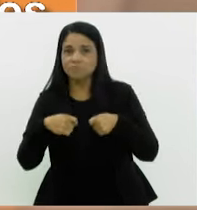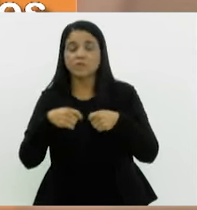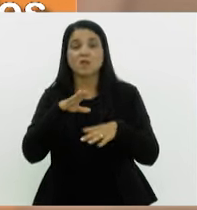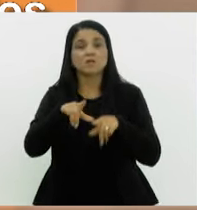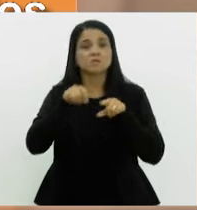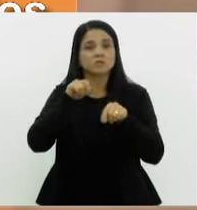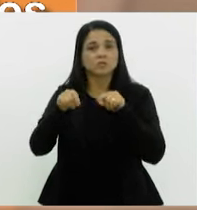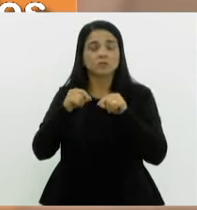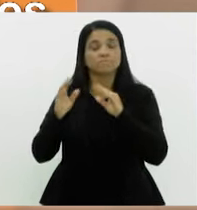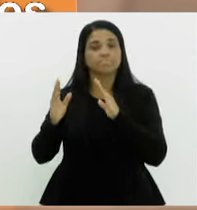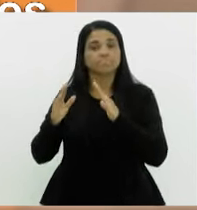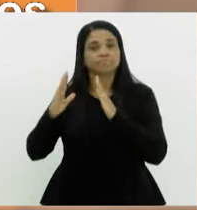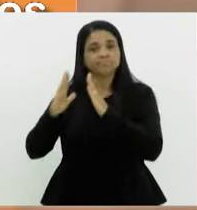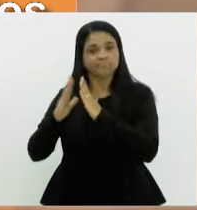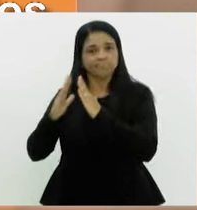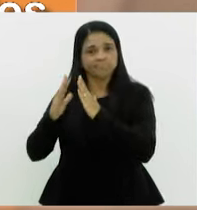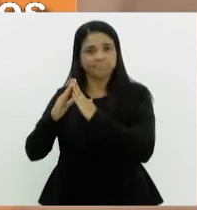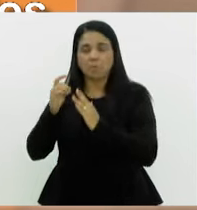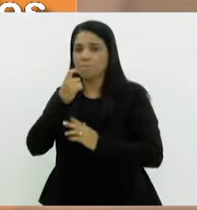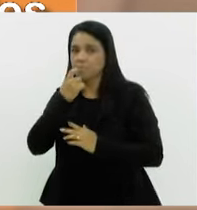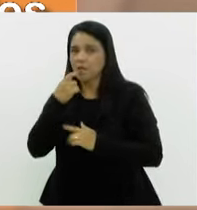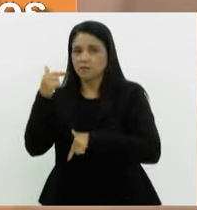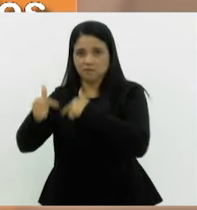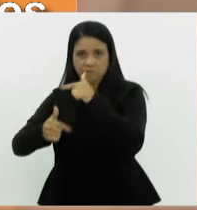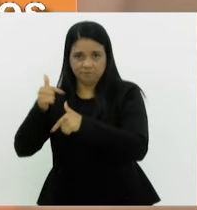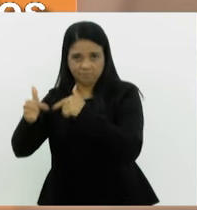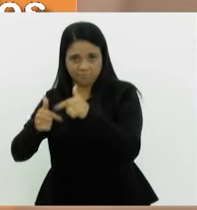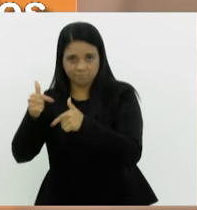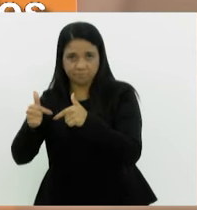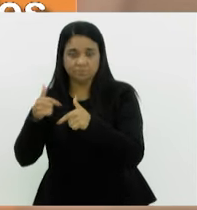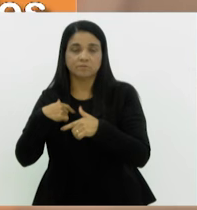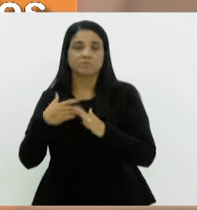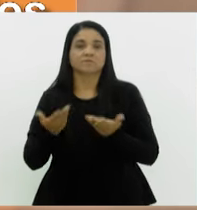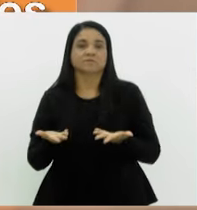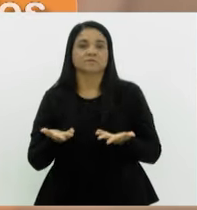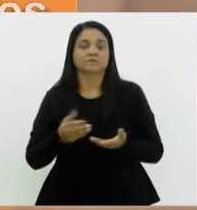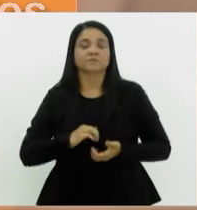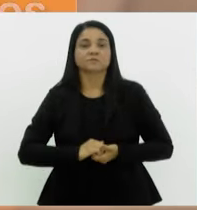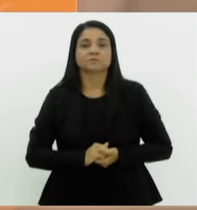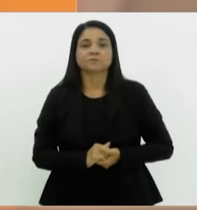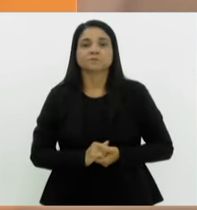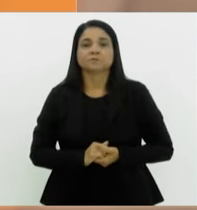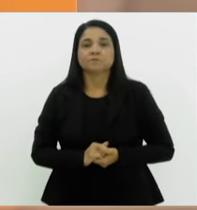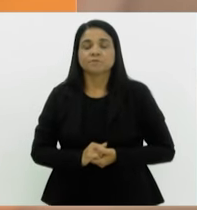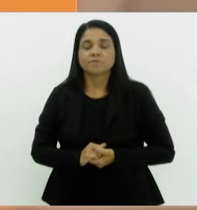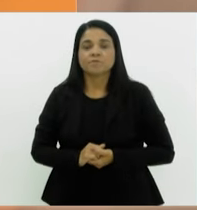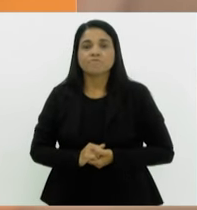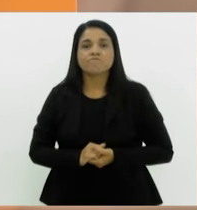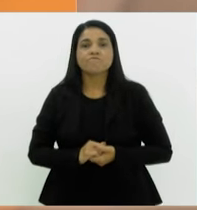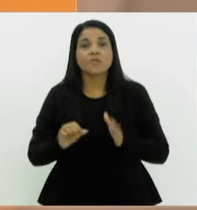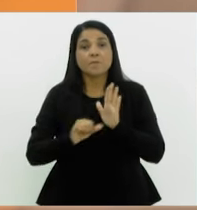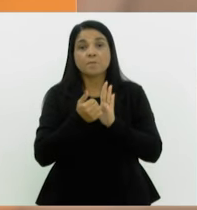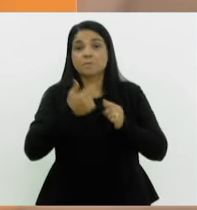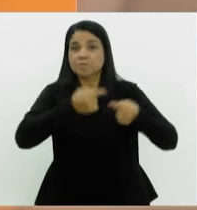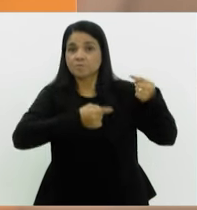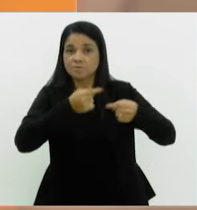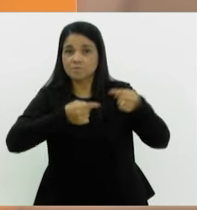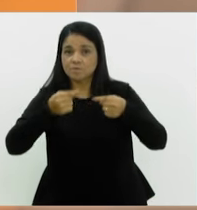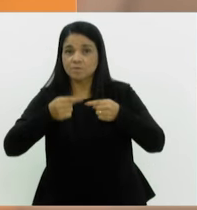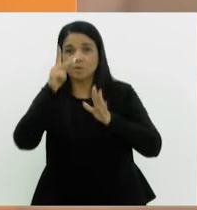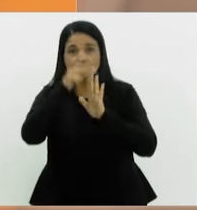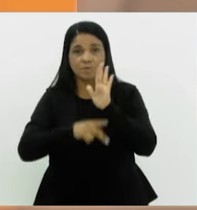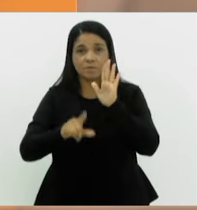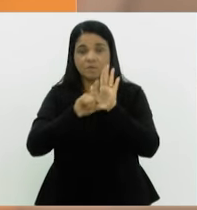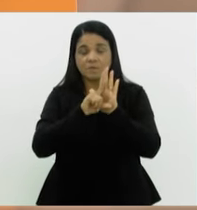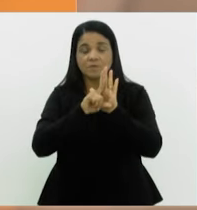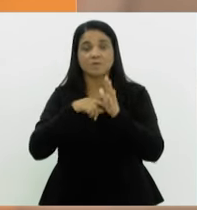opção de lotação em unidades de trabalho próximas às suas residências. Em primeira discussão, o projeto